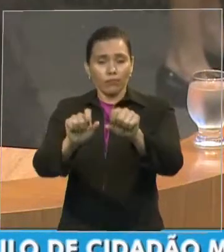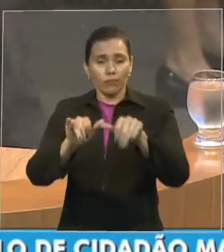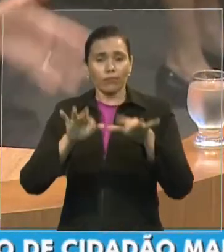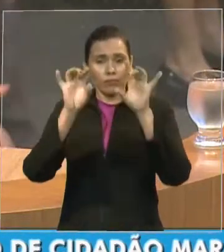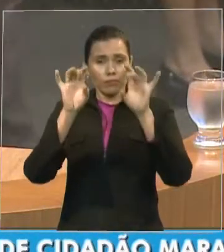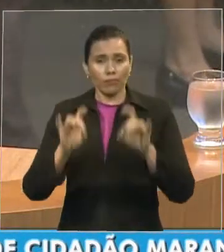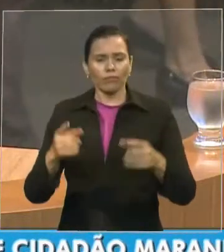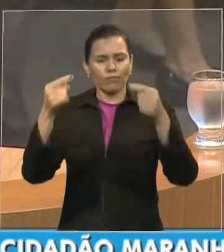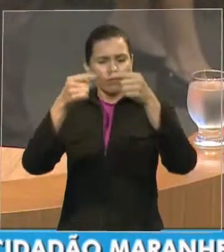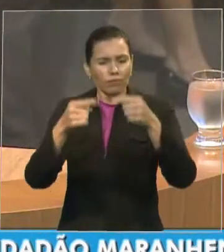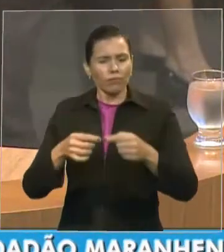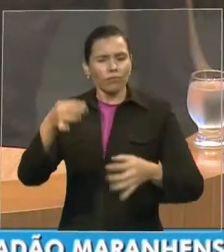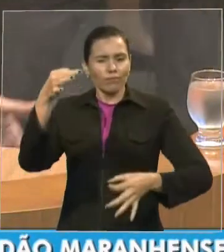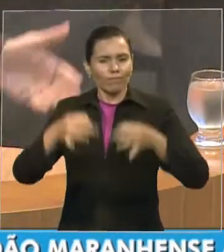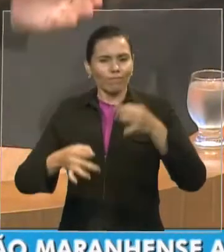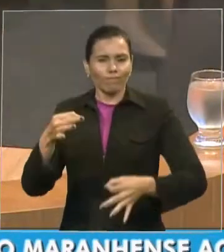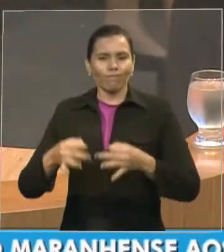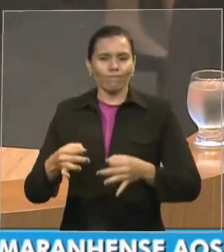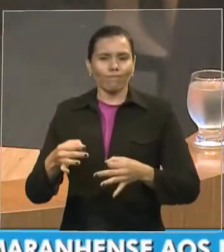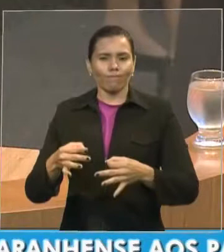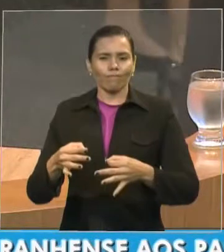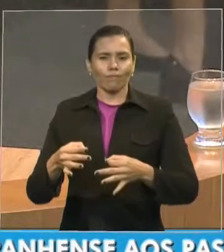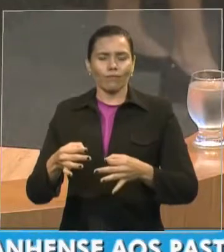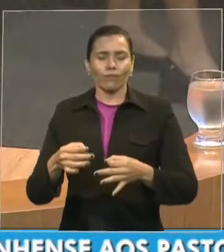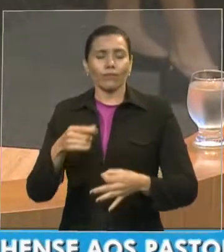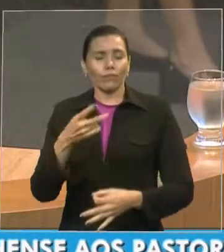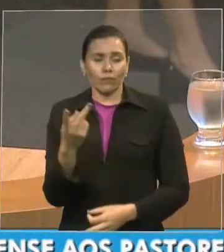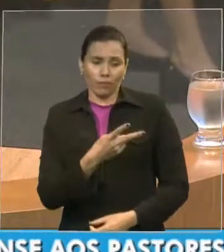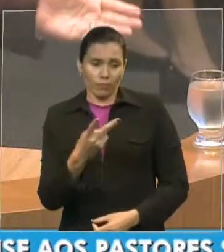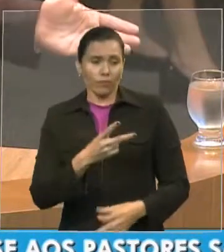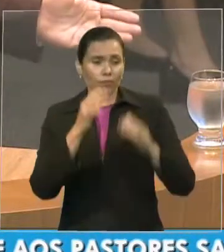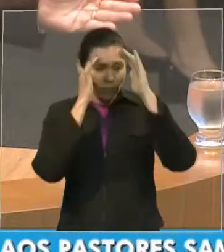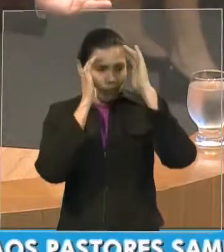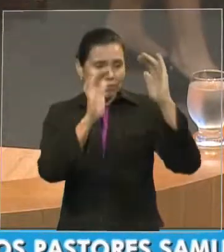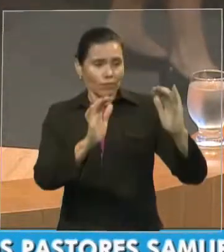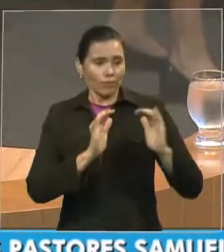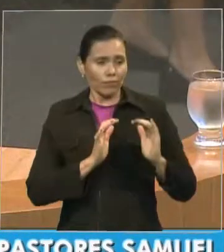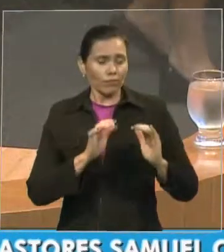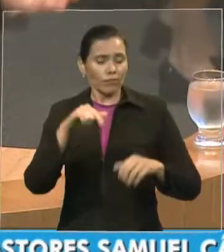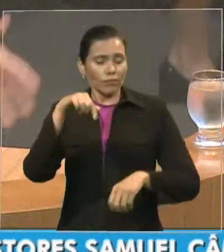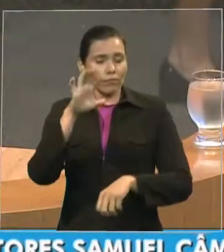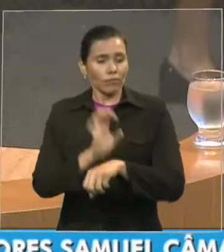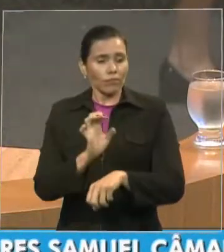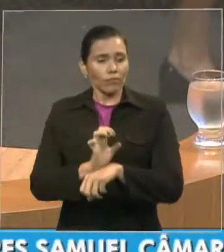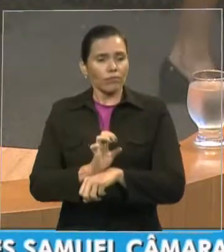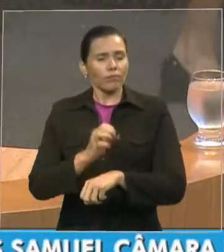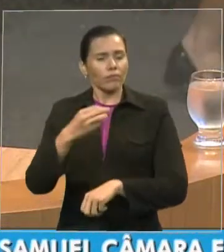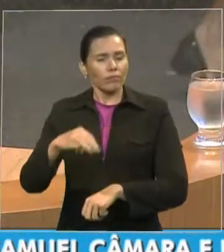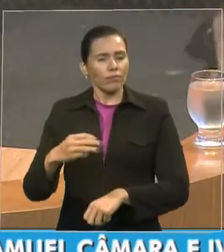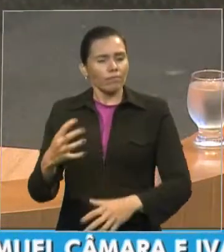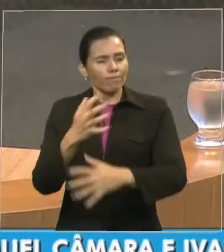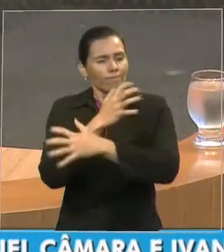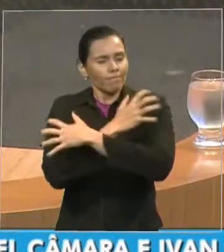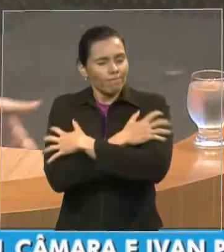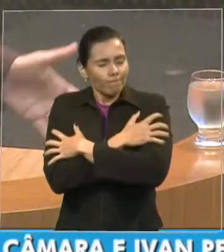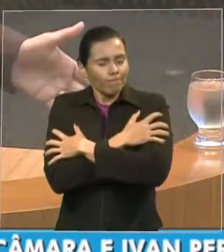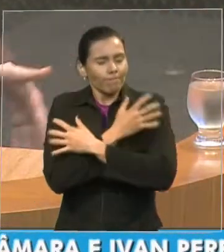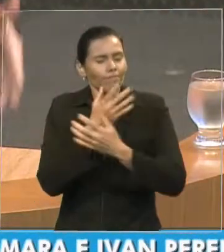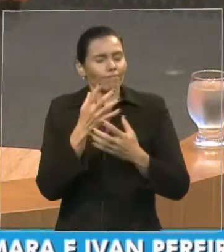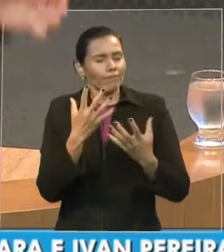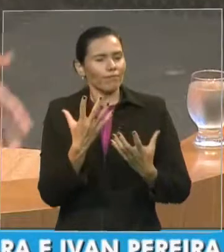são merecedores desta honra o estado do Maranhão vos abraça e deseja que esse